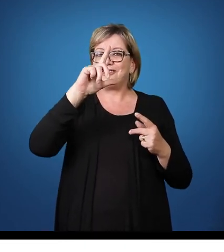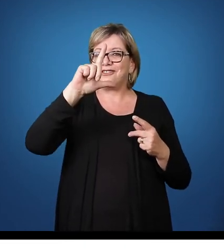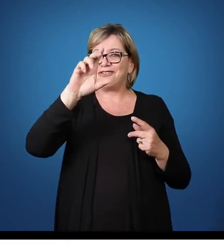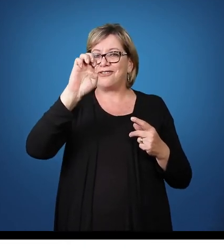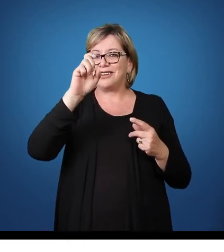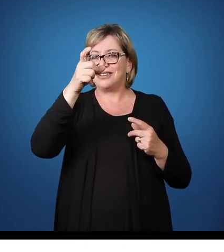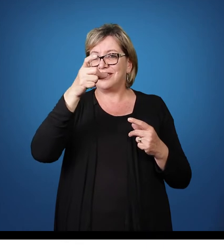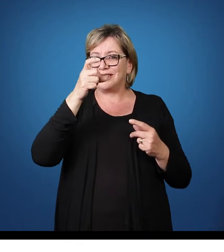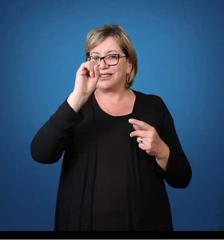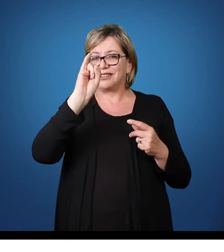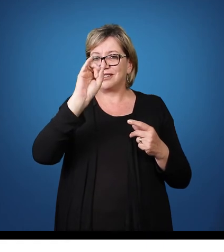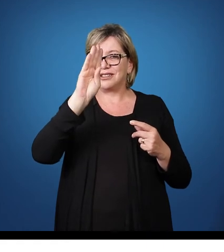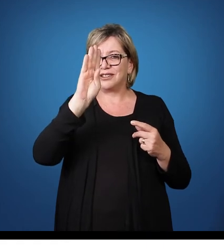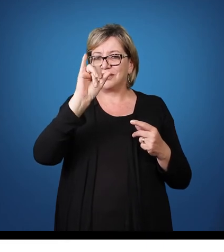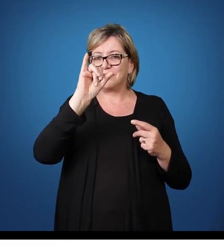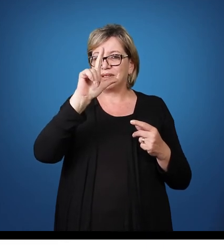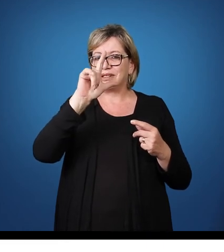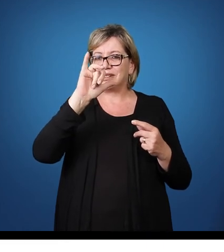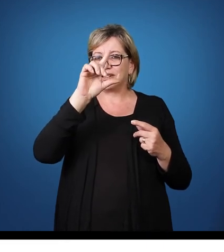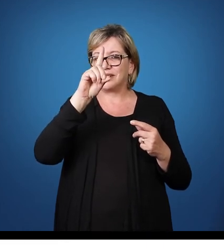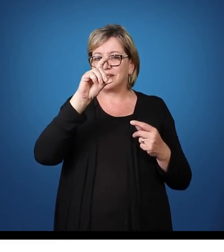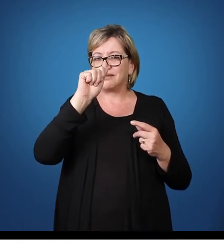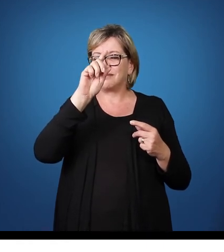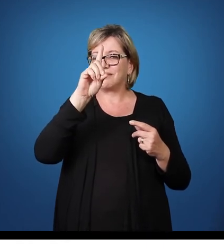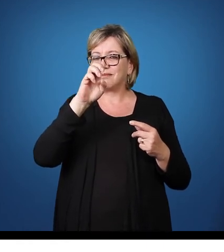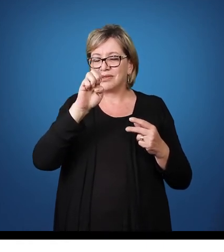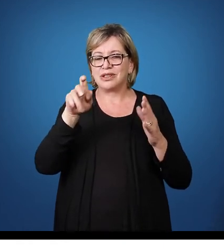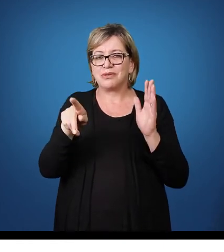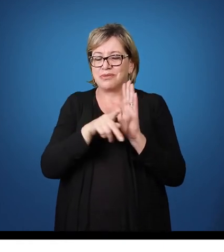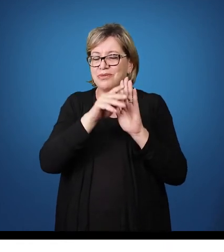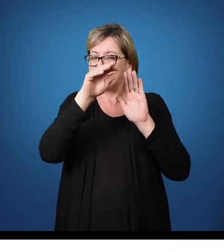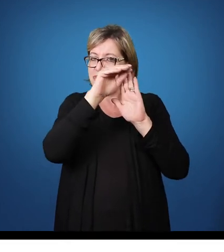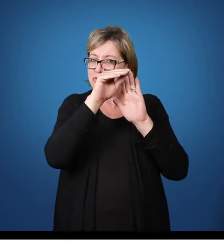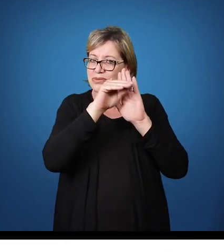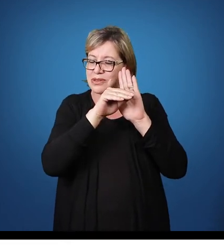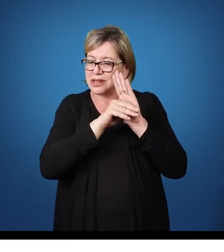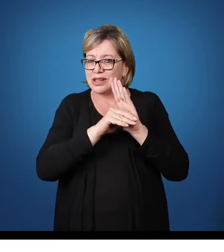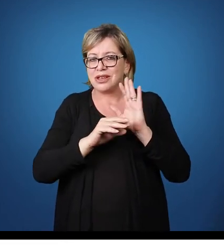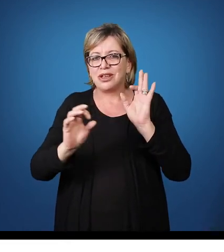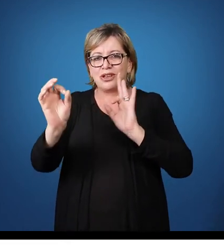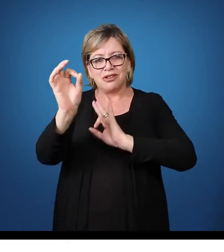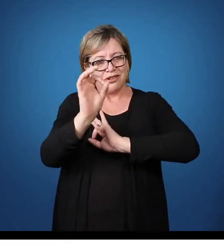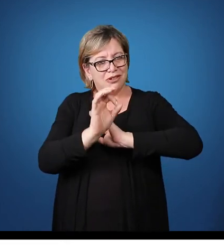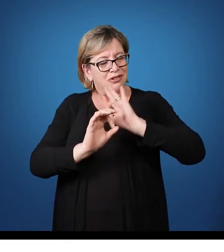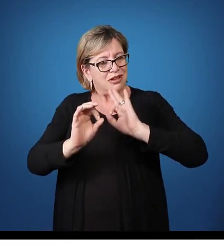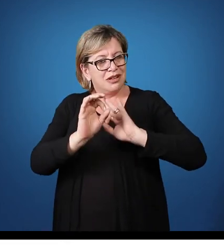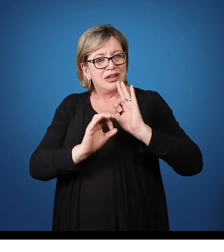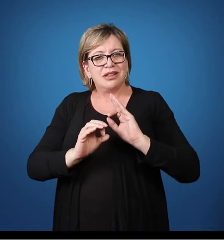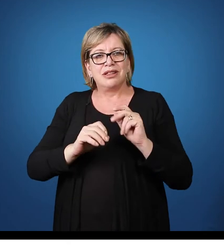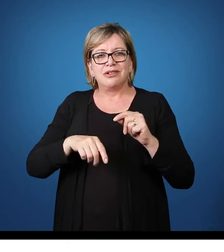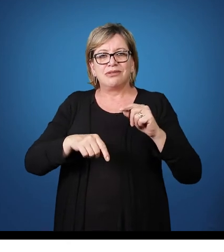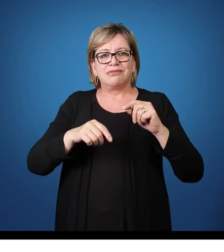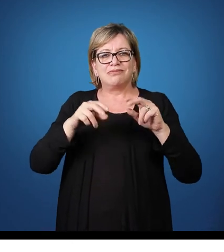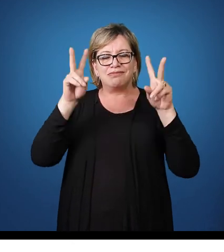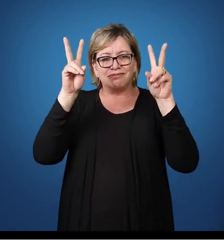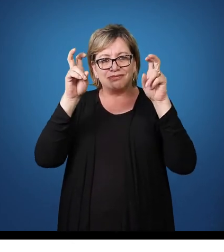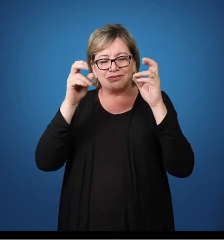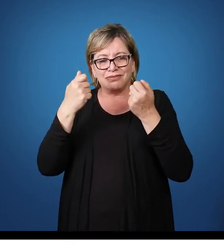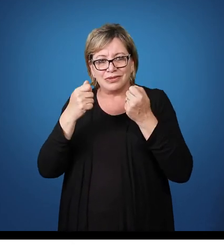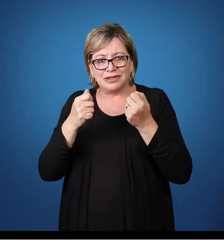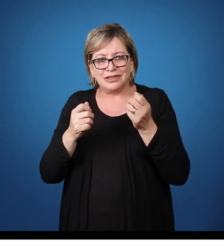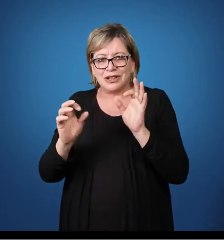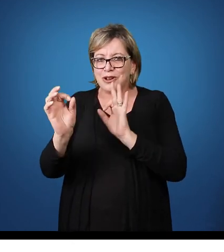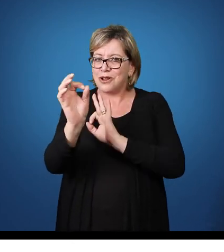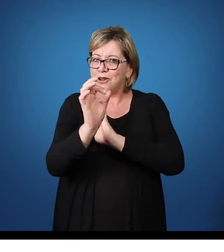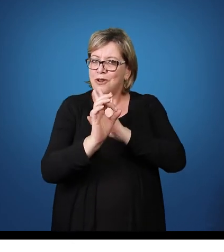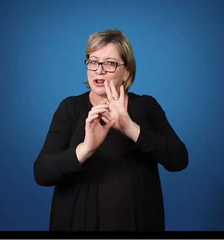desse planejamento Essa organização, então, dos conteúdos Ela tem que ser organizada de uma forma Que